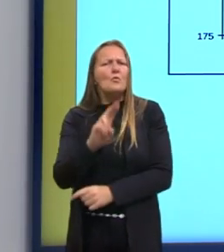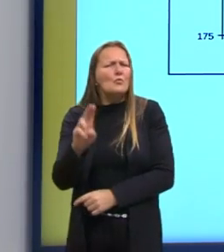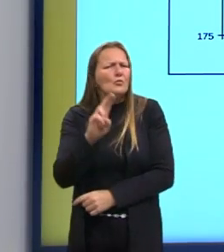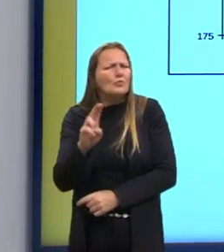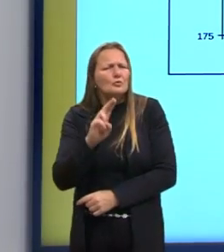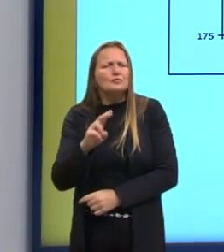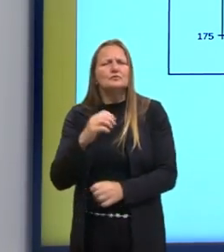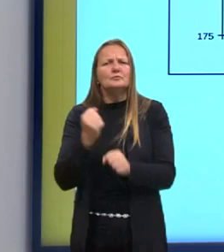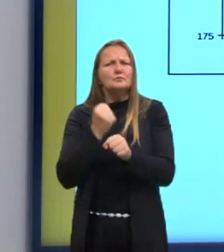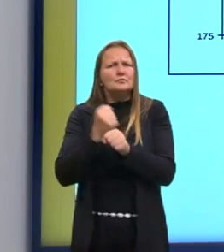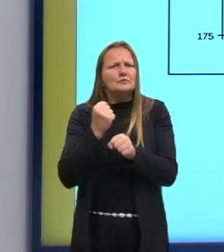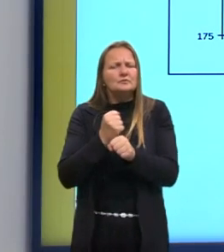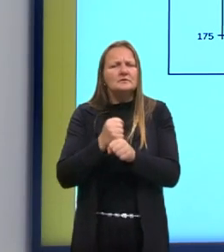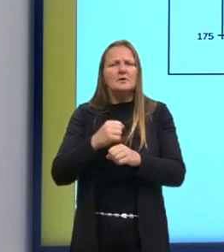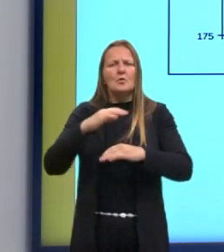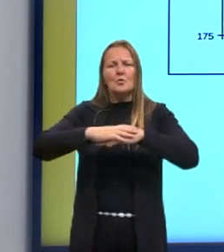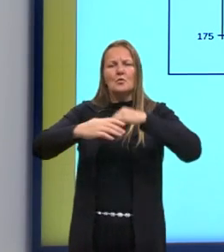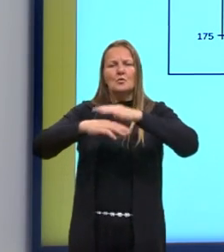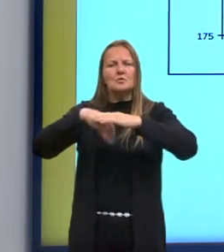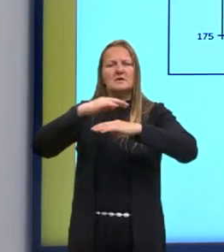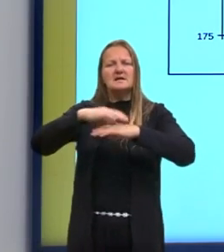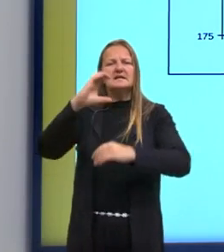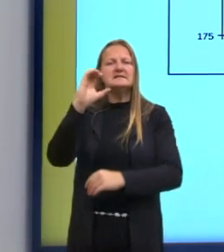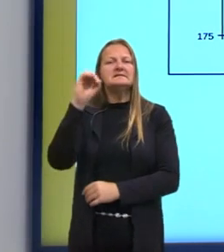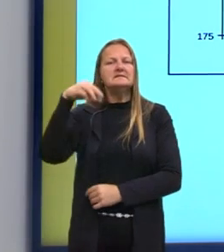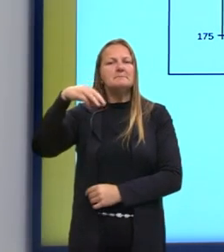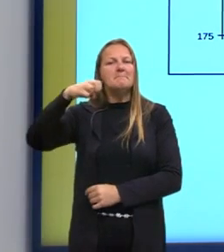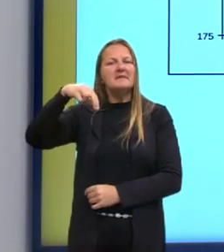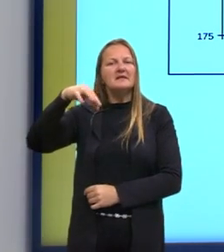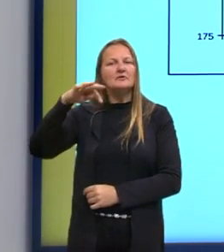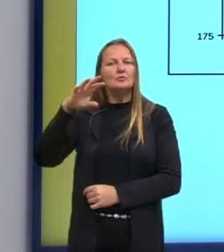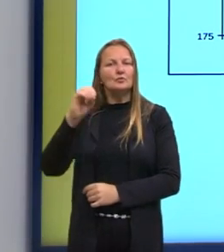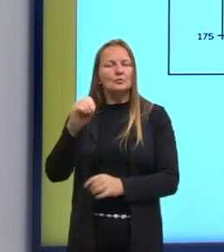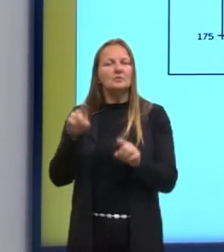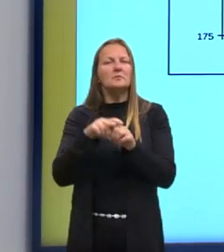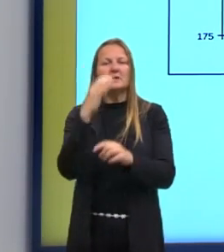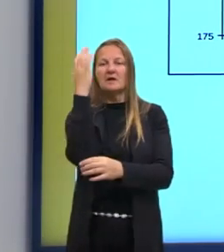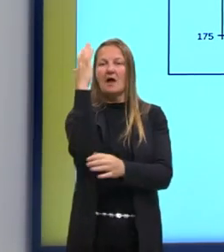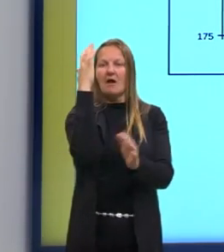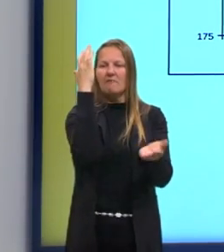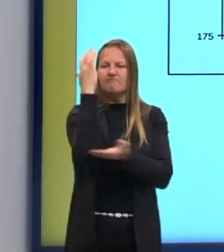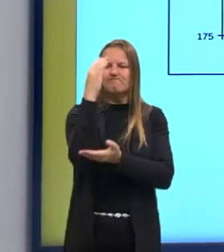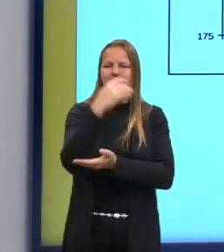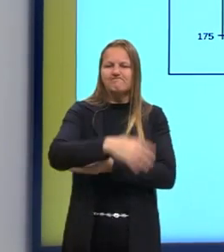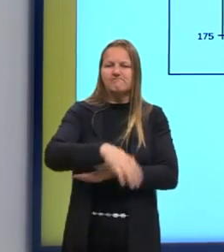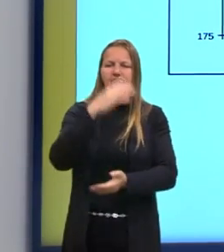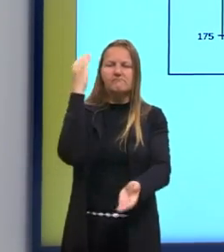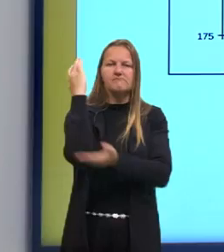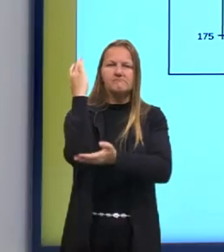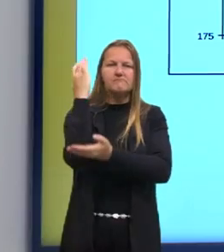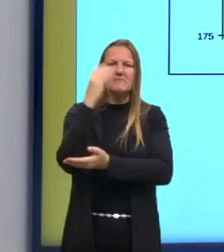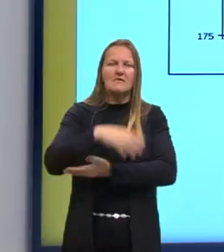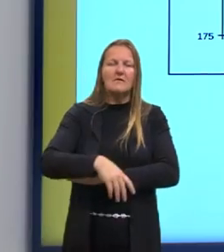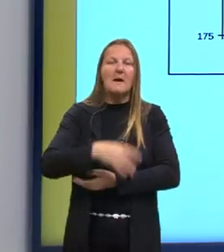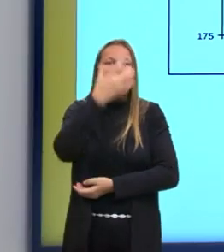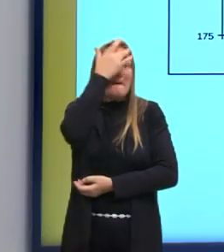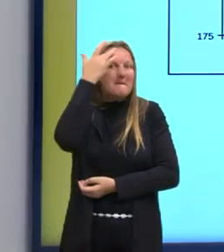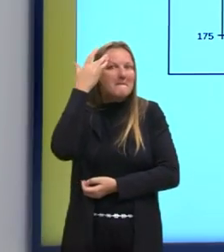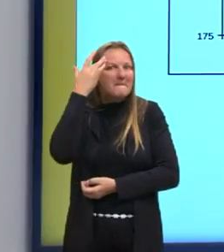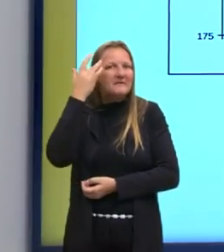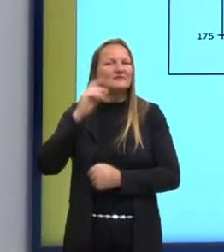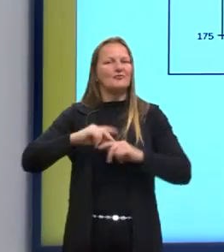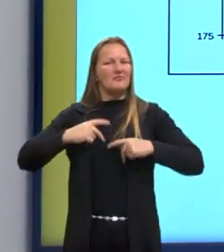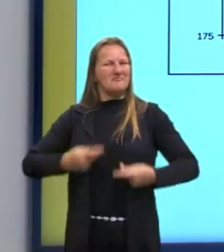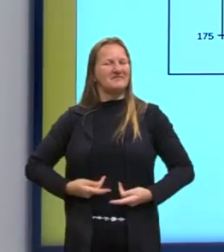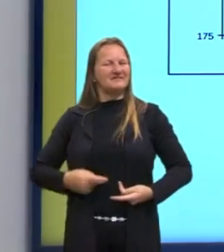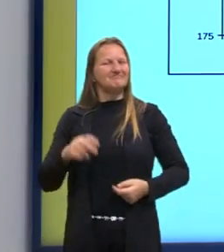Produção também de cimento ou desmatamento é responsável pelo fenômeno. Claro, atividades humanas estão envolvidos aí.